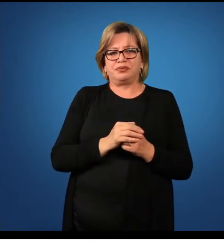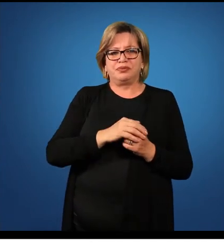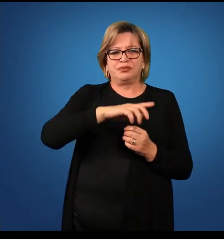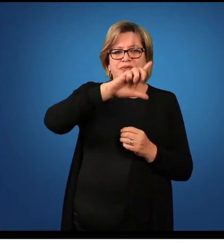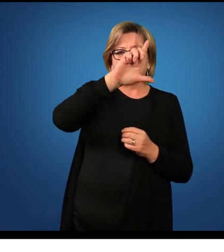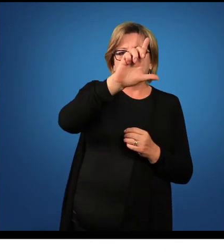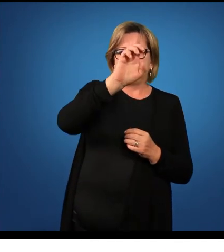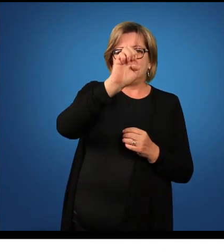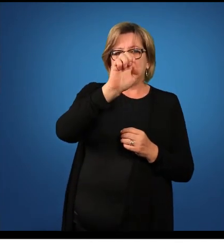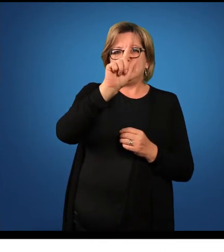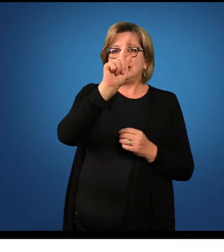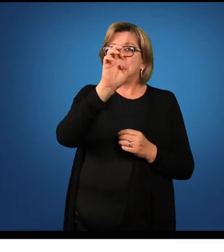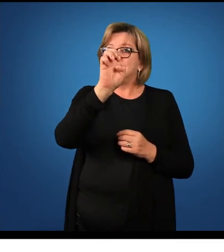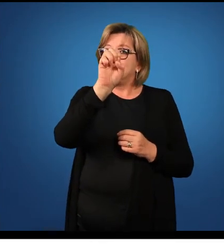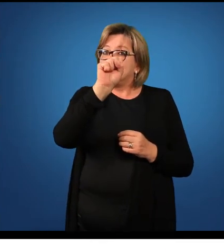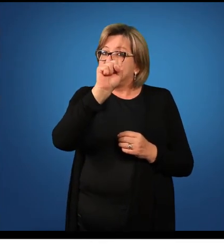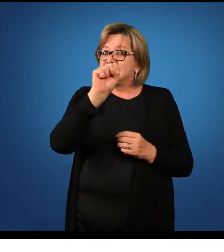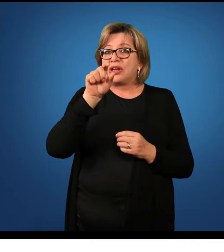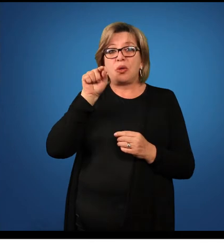leges,